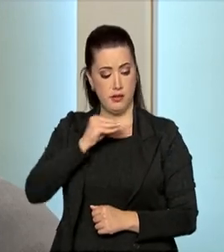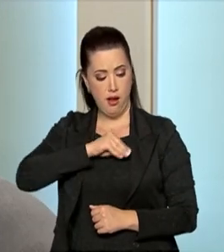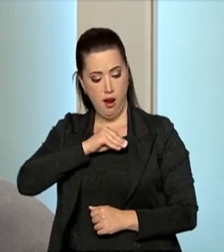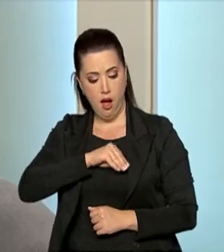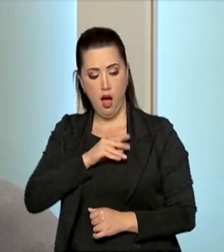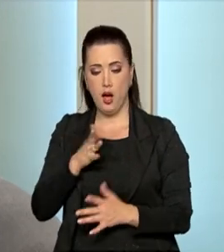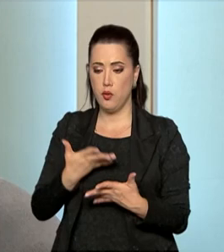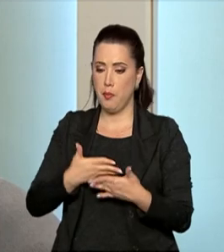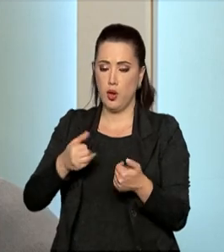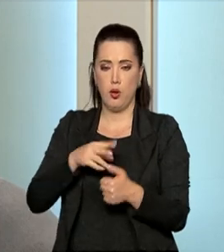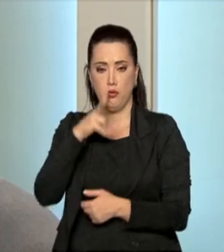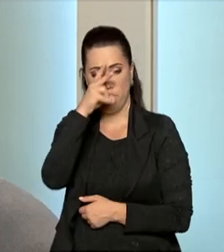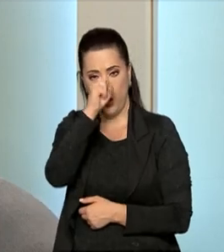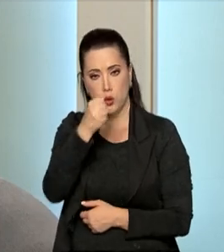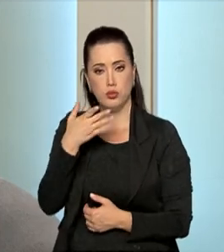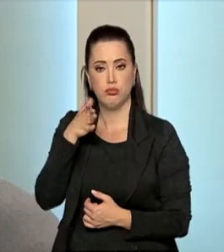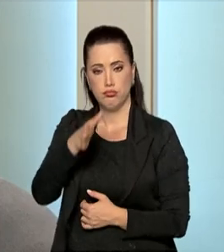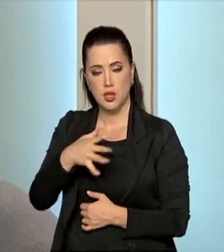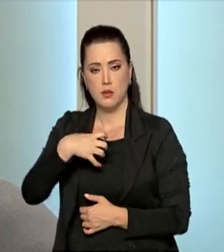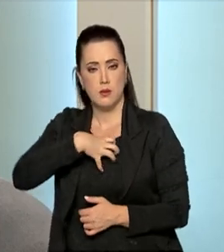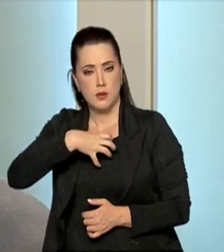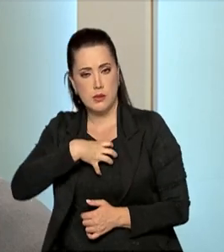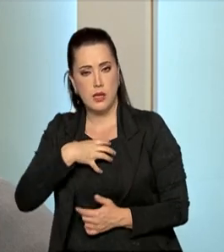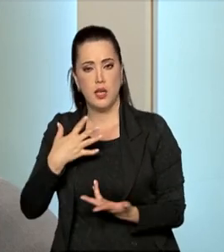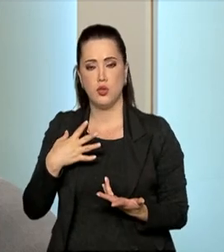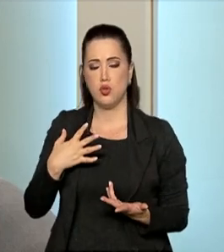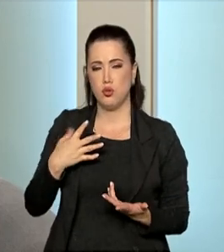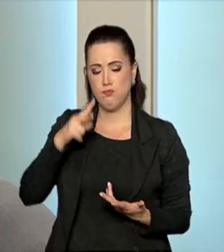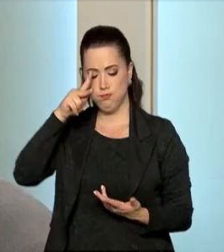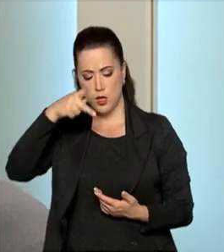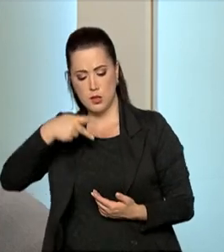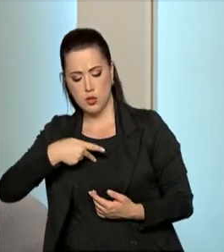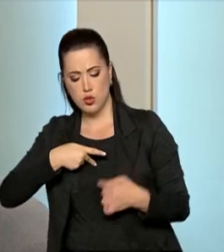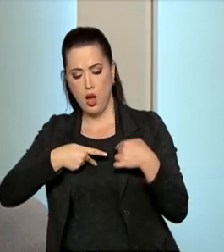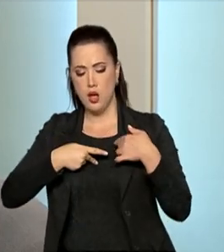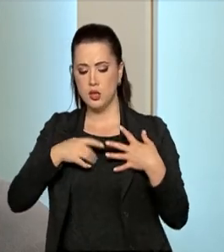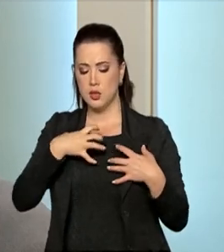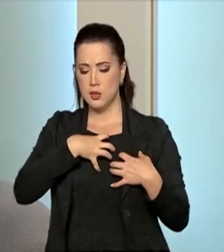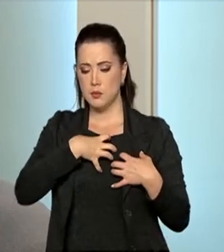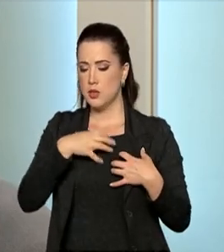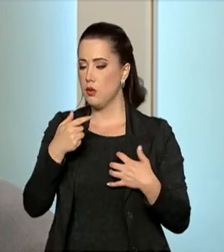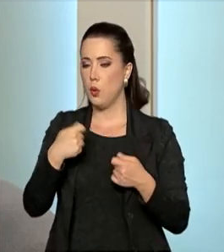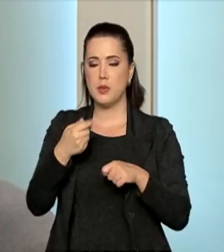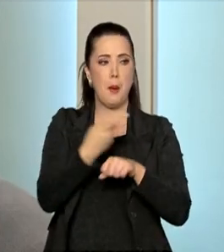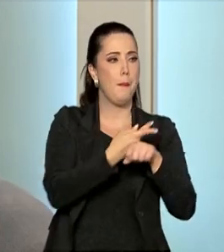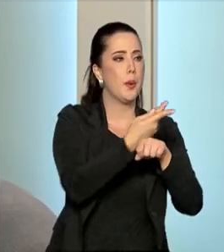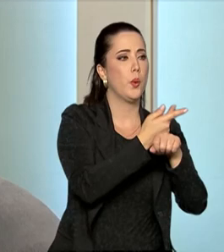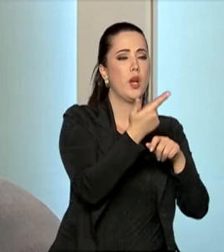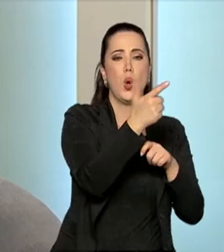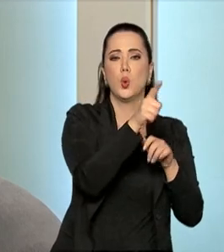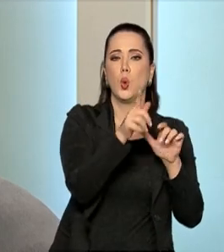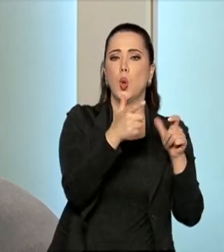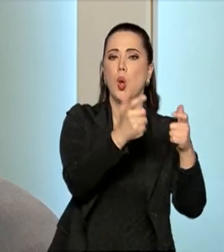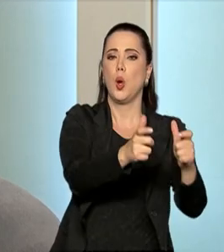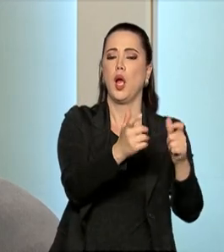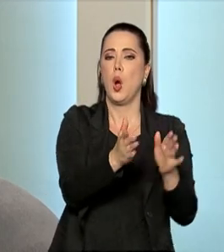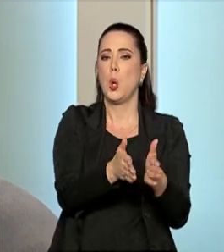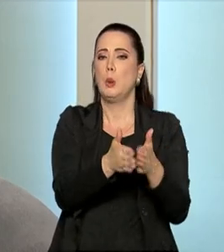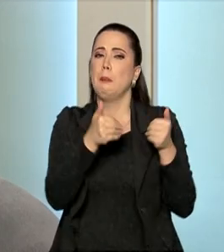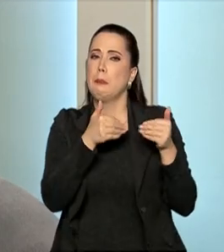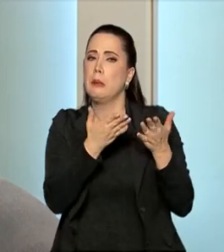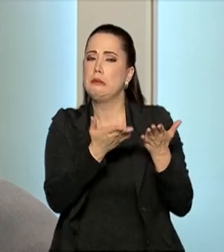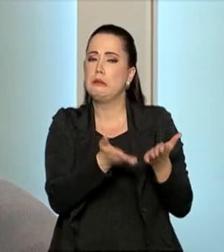na identidade cultural, para que eles não precisem se deslocar, sair para as outras